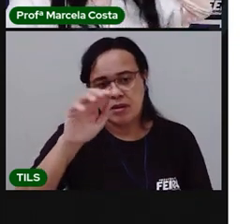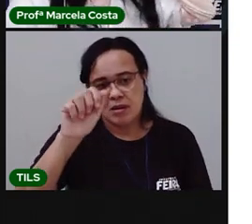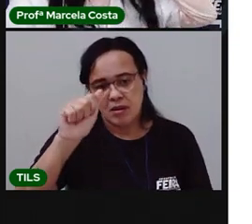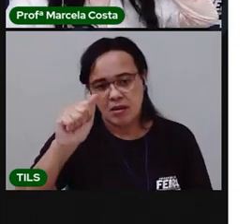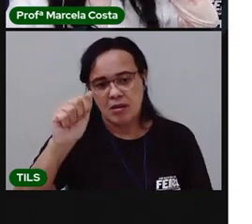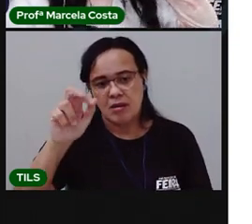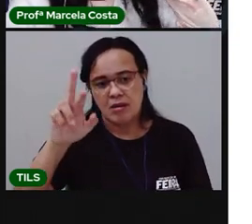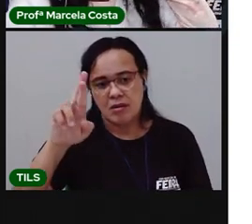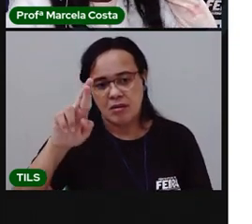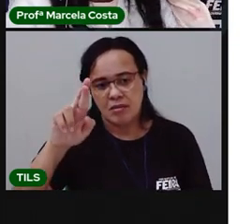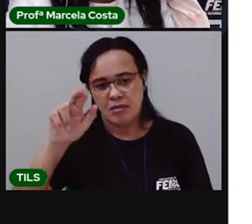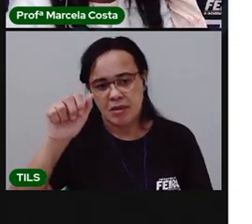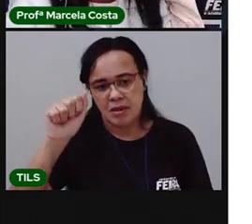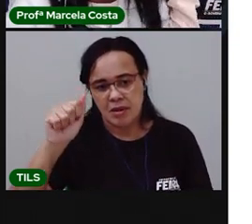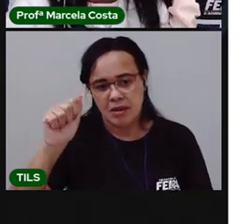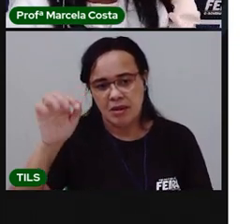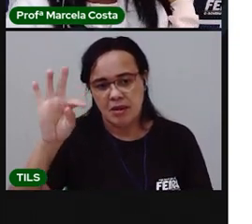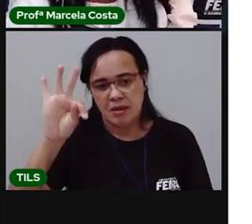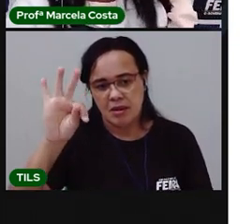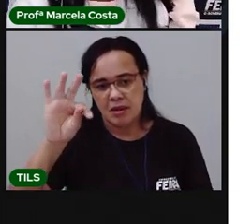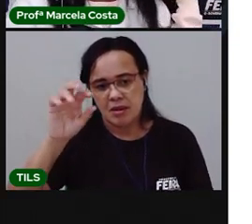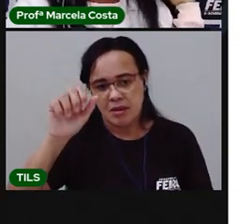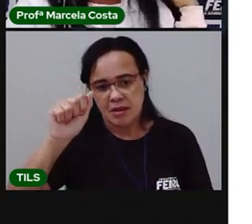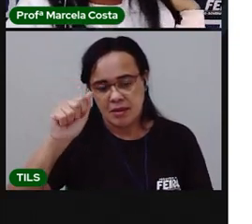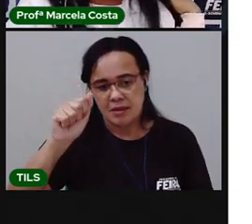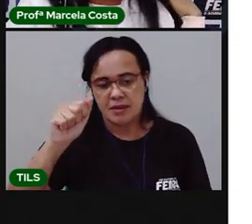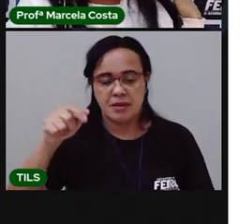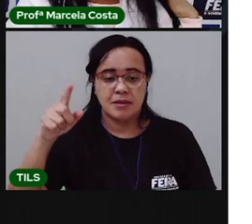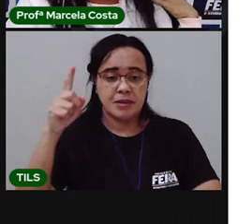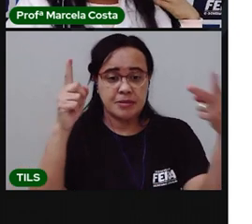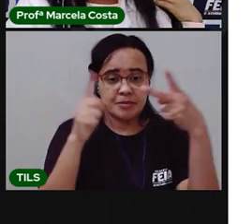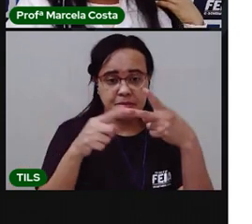Essa outra imagem está representando o que para a gente?